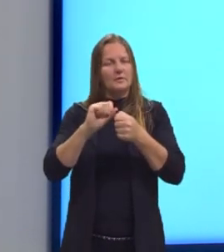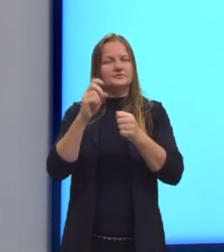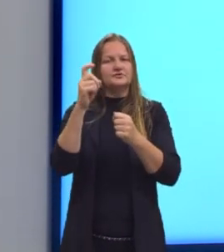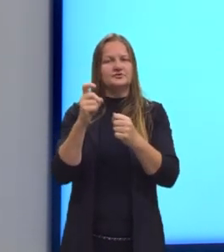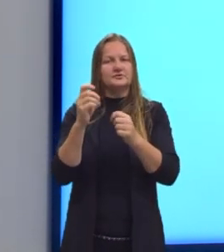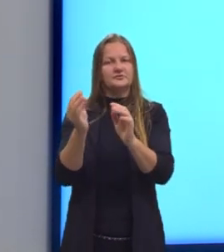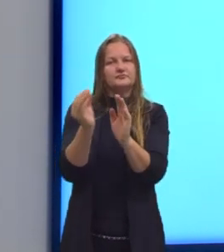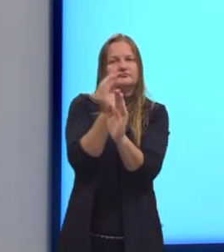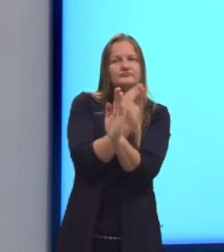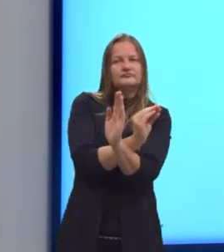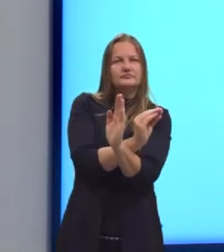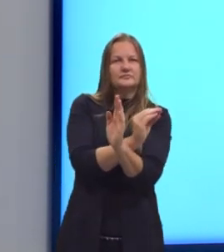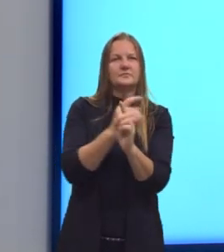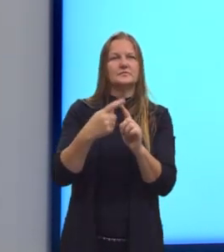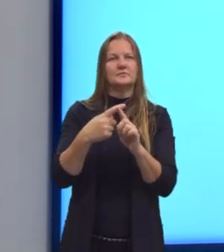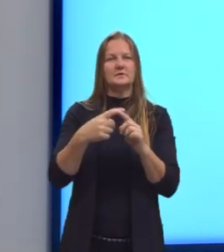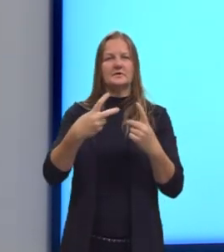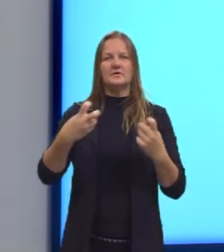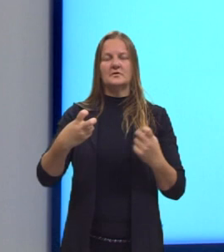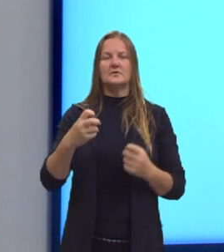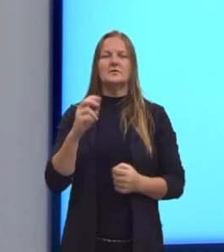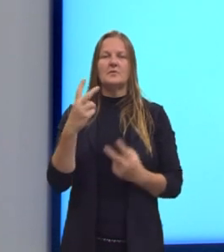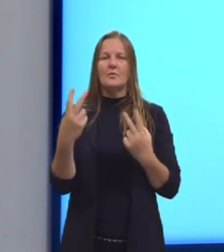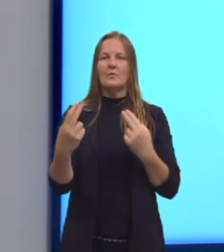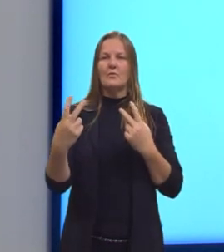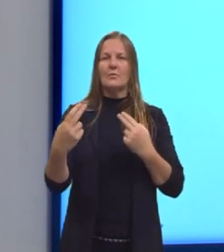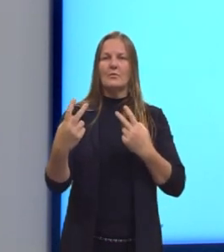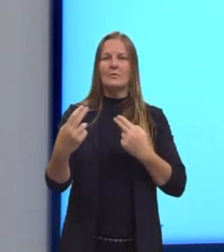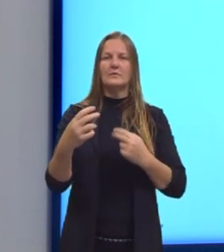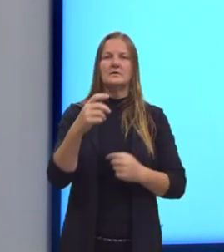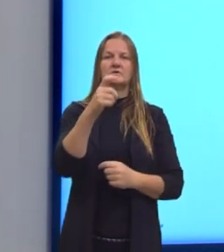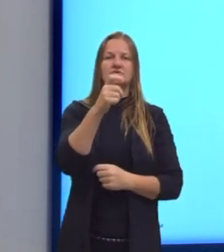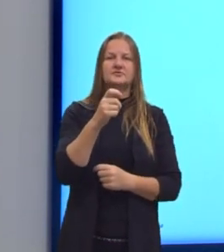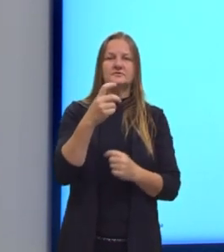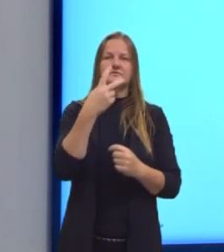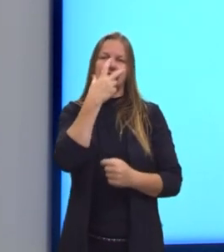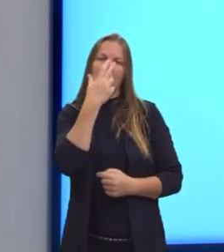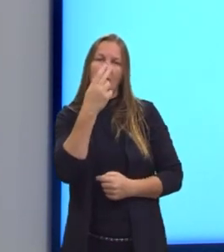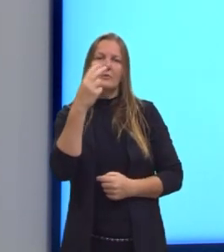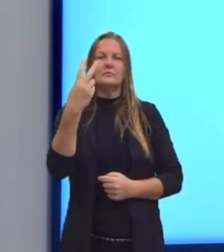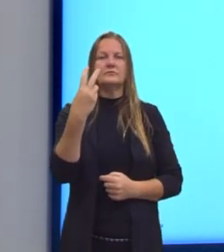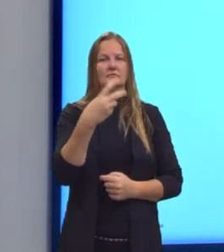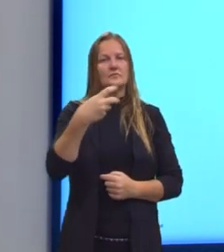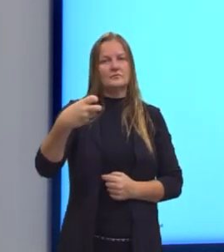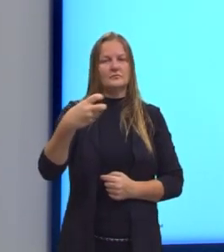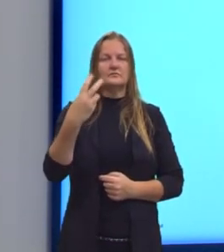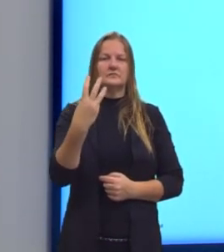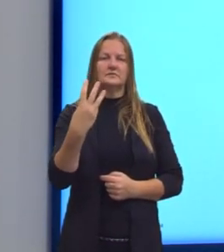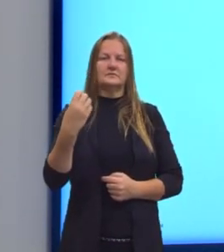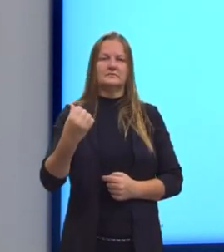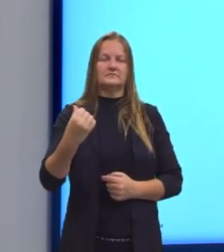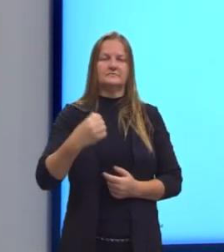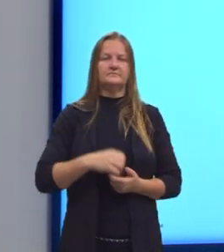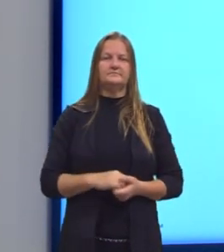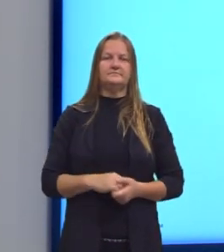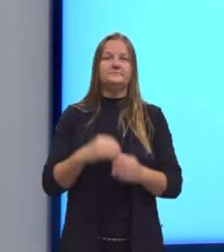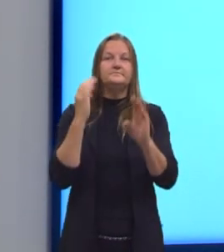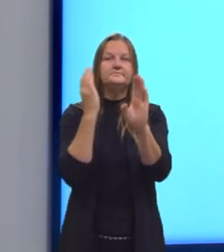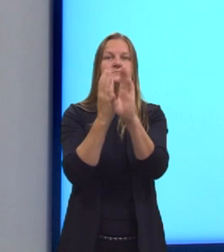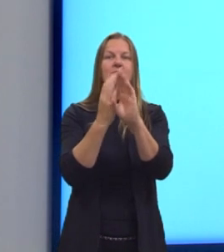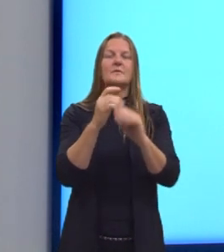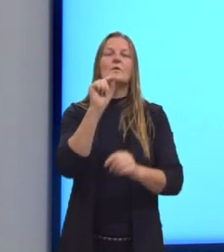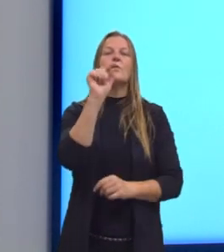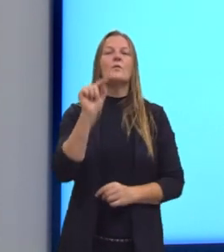antes da igualdade, o valor vai ser o mesmo, tá? x igual a 36. Então, nós descobrimos o valor que